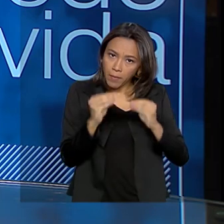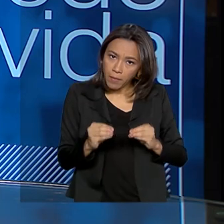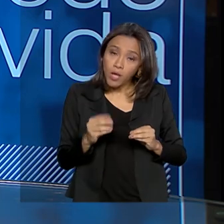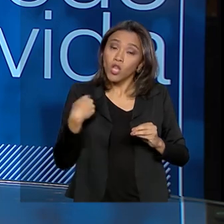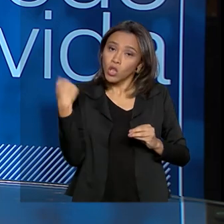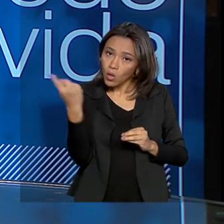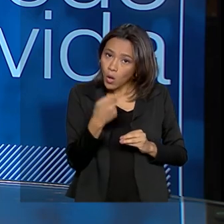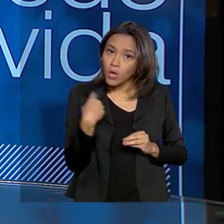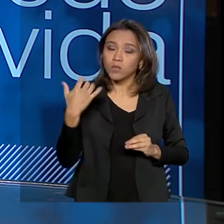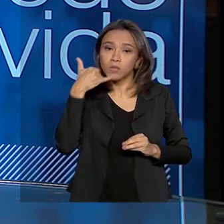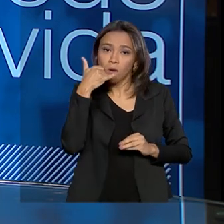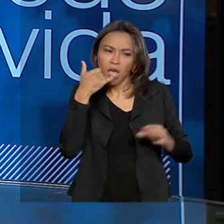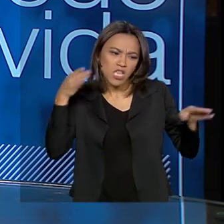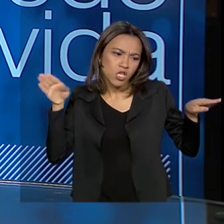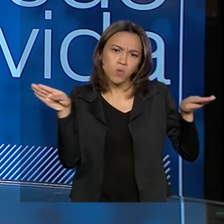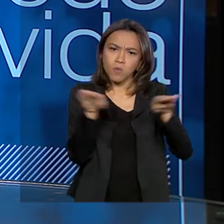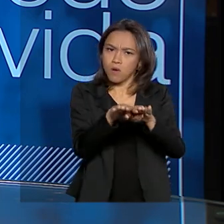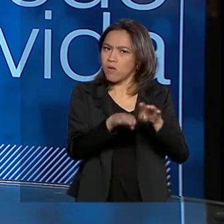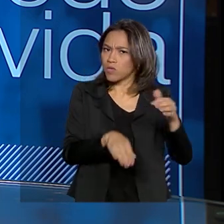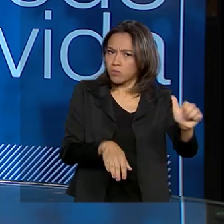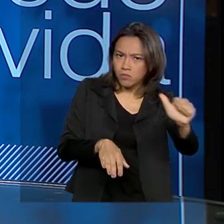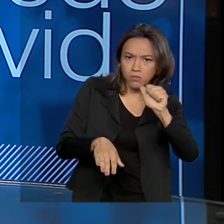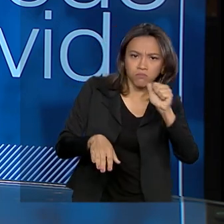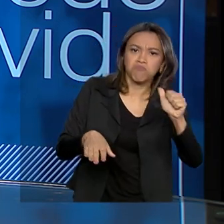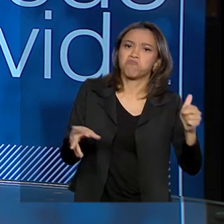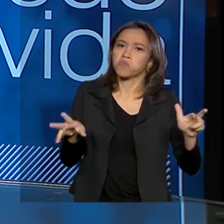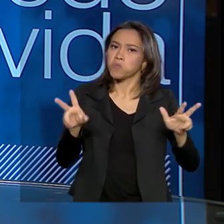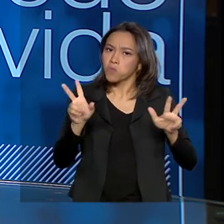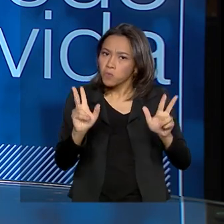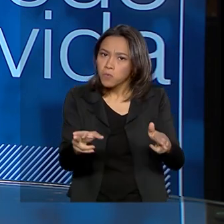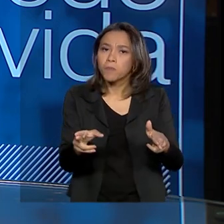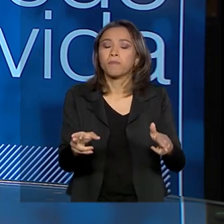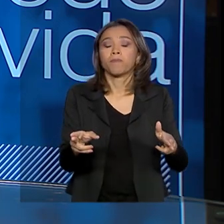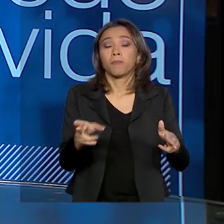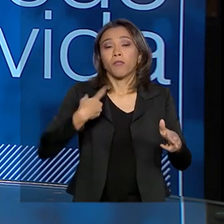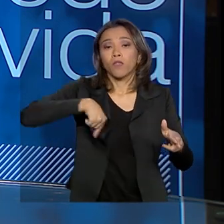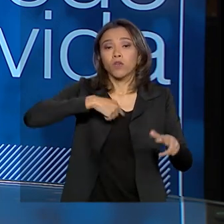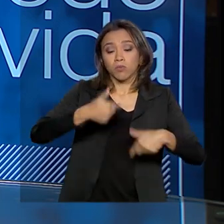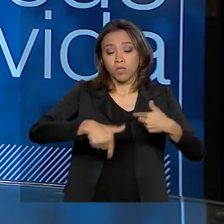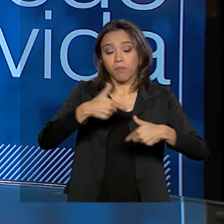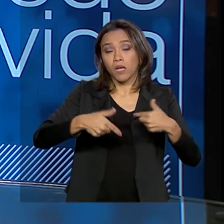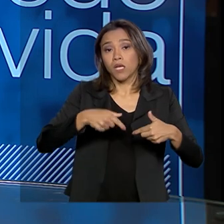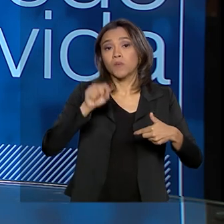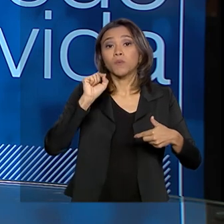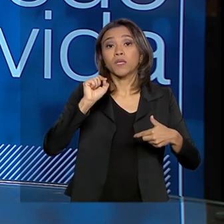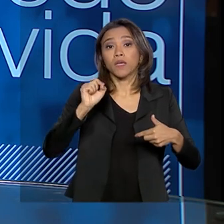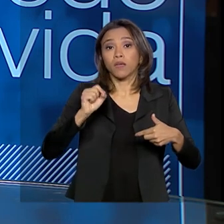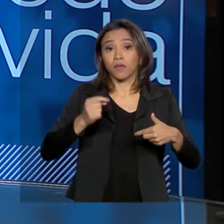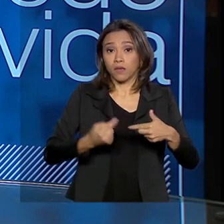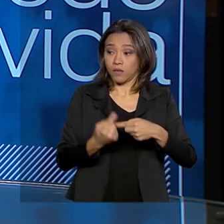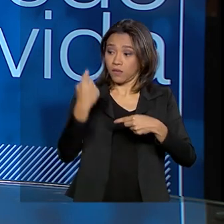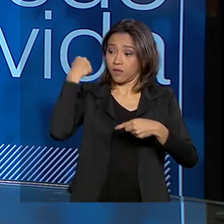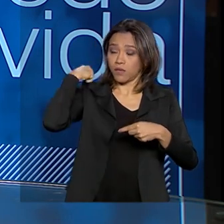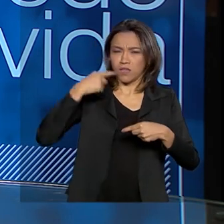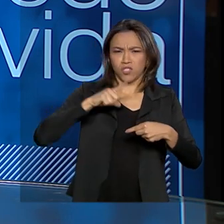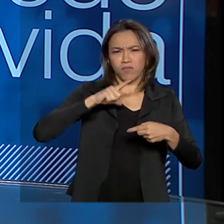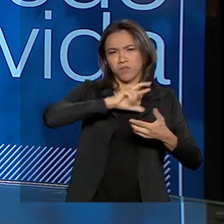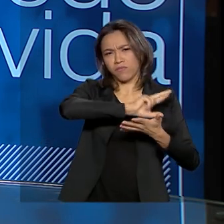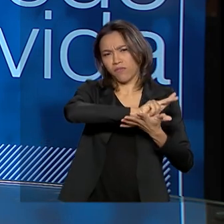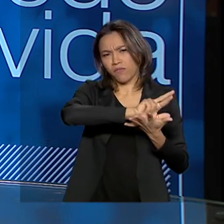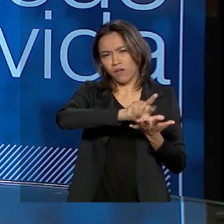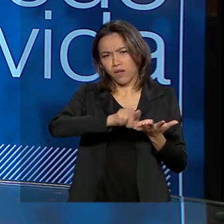nós colocamos em mesma sintonia. Estamos trabalhando agora, na semana que se encerra, fizemos várias ações